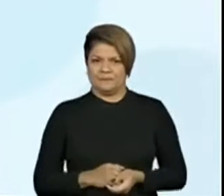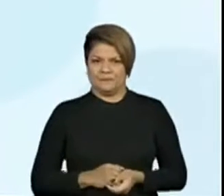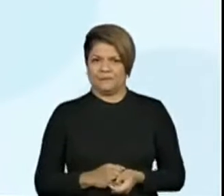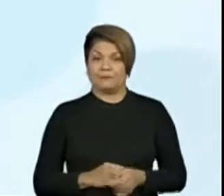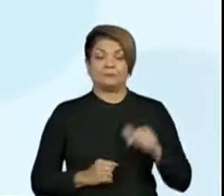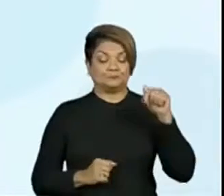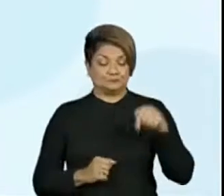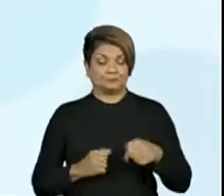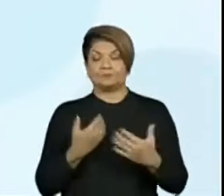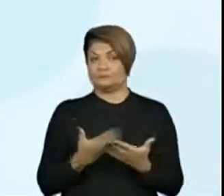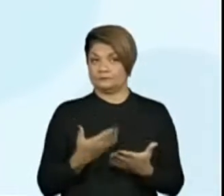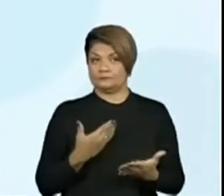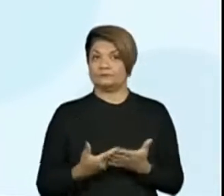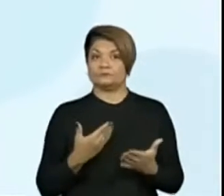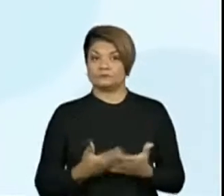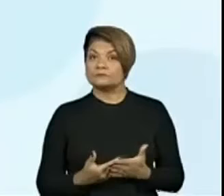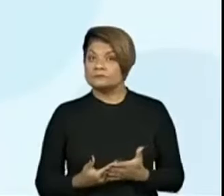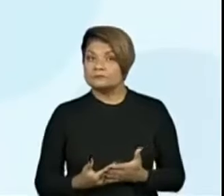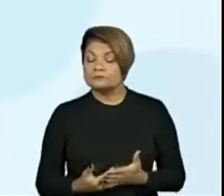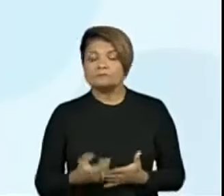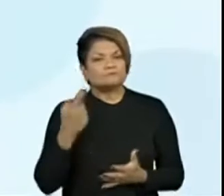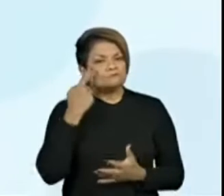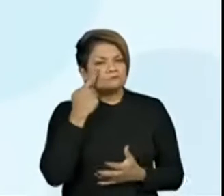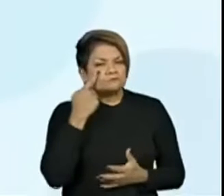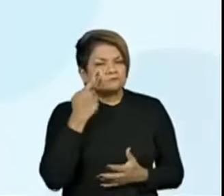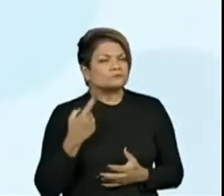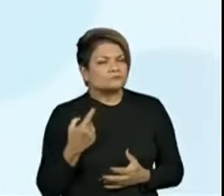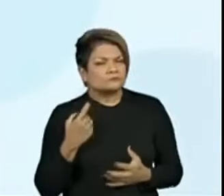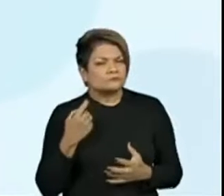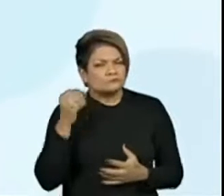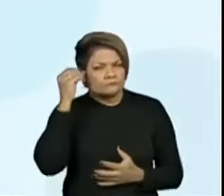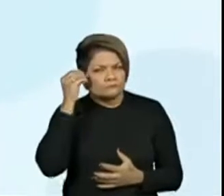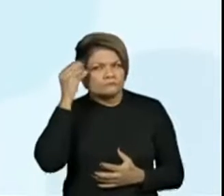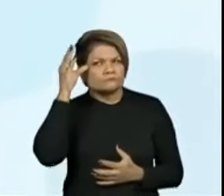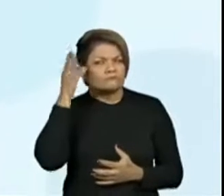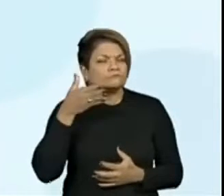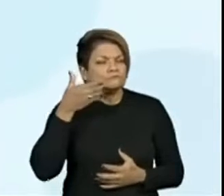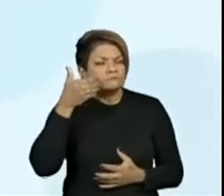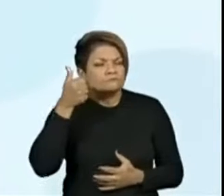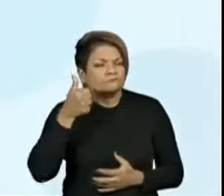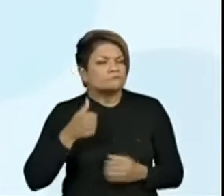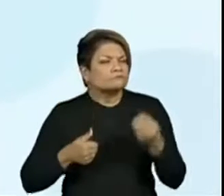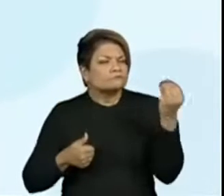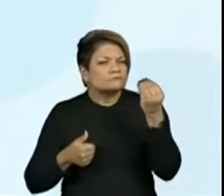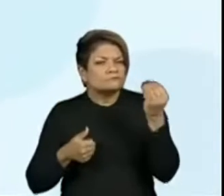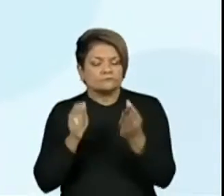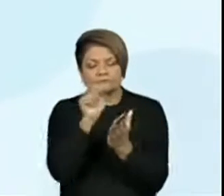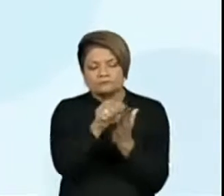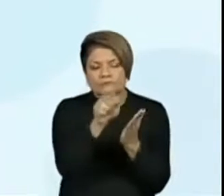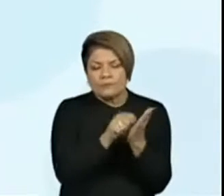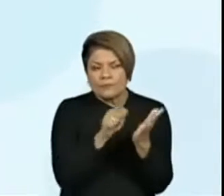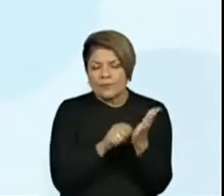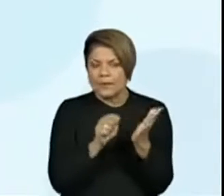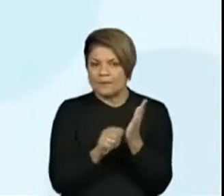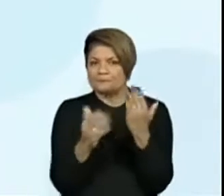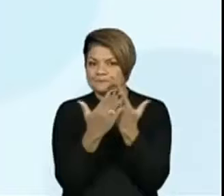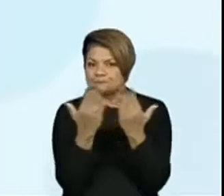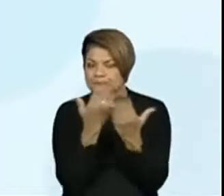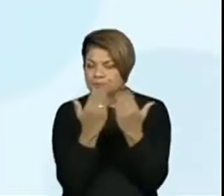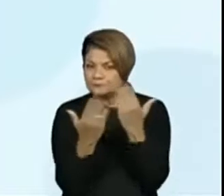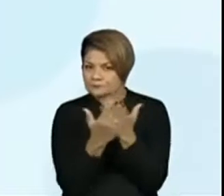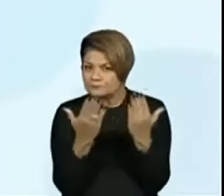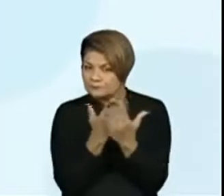Nesta aula nós vamos aprender como é a escrita dos números, usando fichas, não é? Uma sobre as outras,